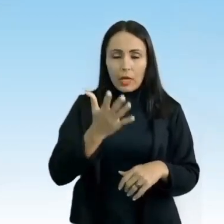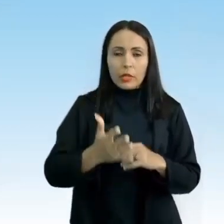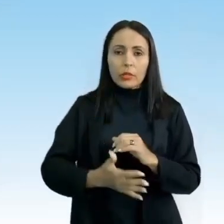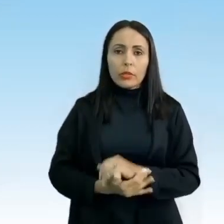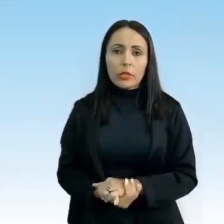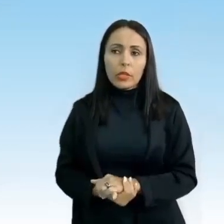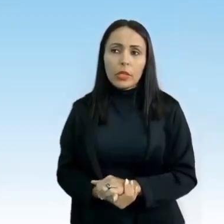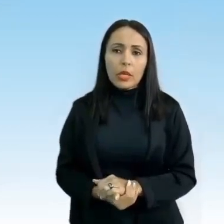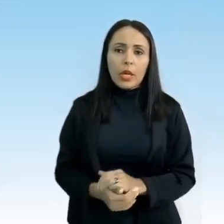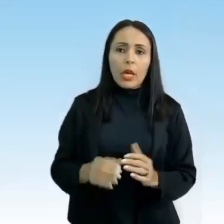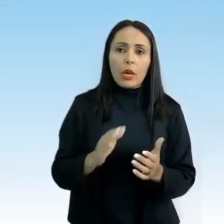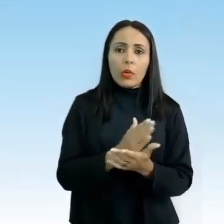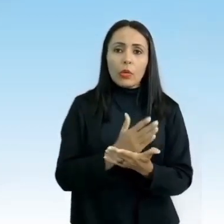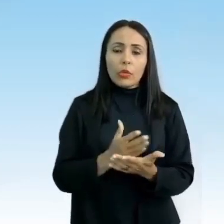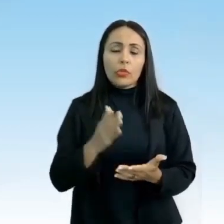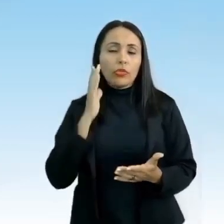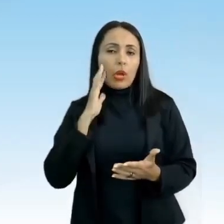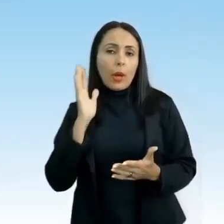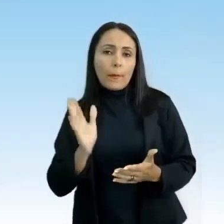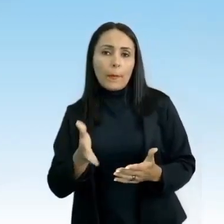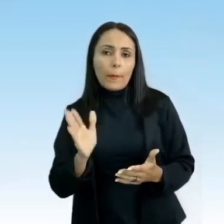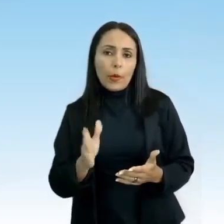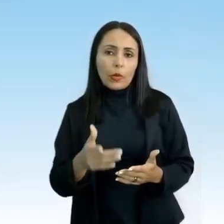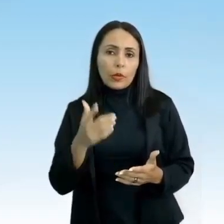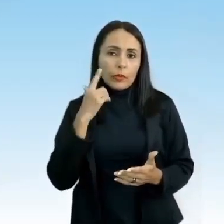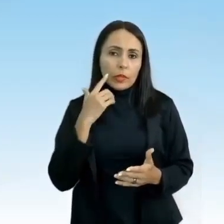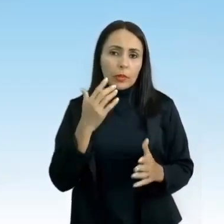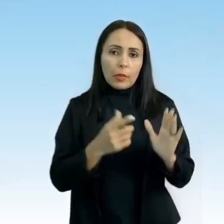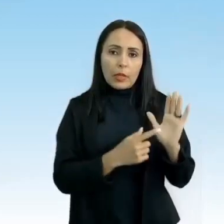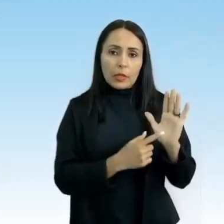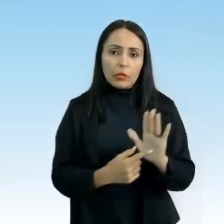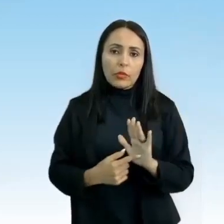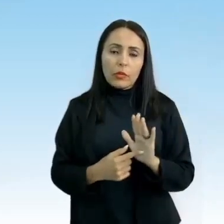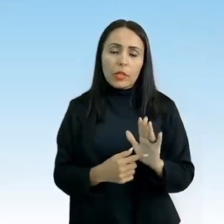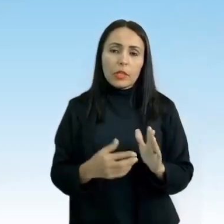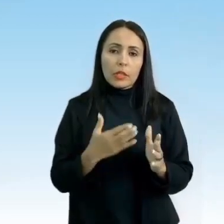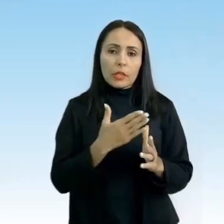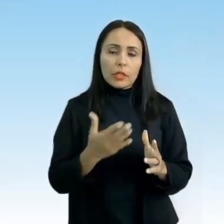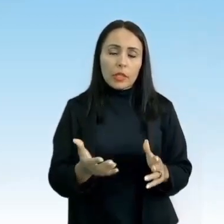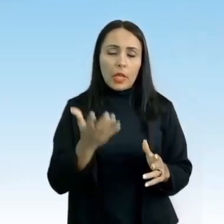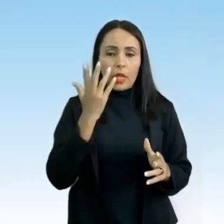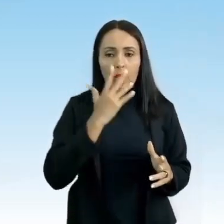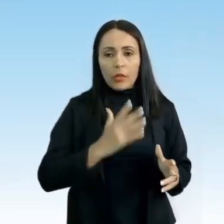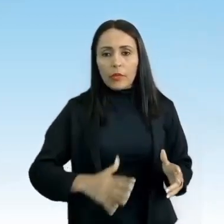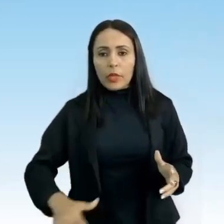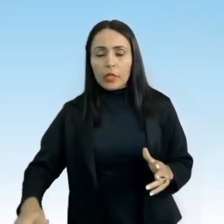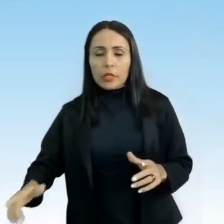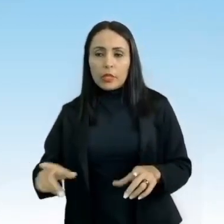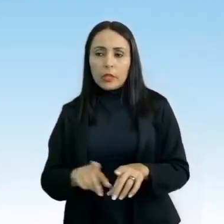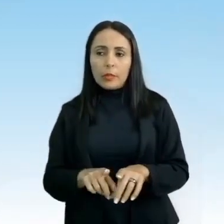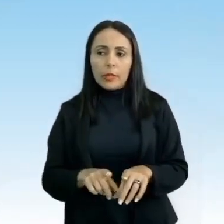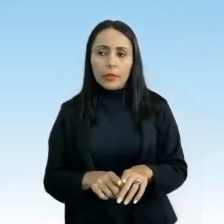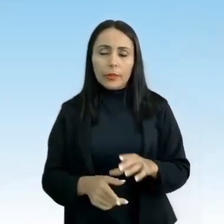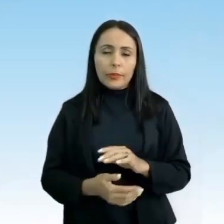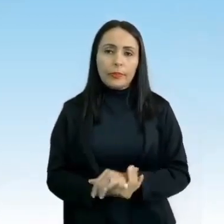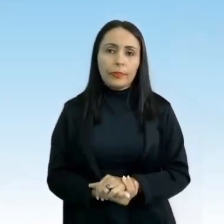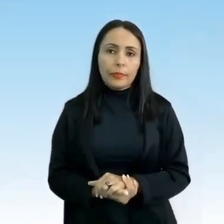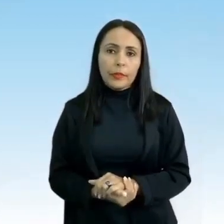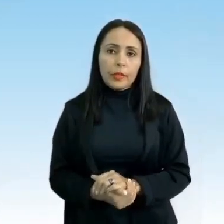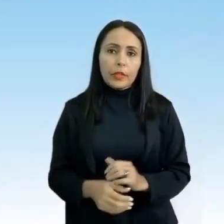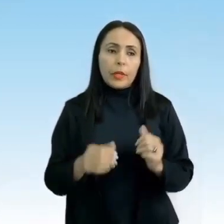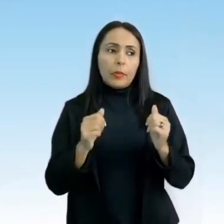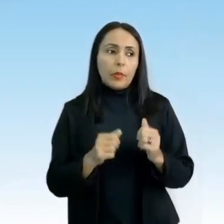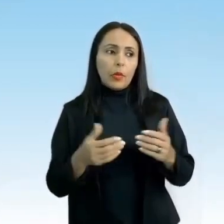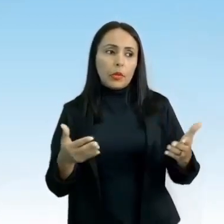Alguns desses esportes já podem até ter feito parte da sua infância, enquanto os outros são menos conhecidos. Então, vocês podem